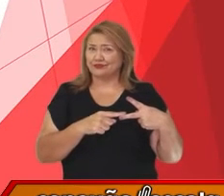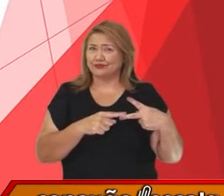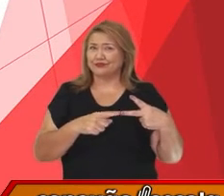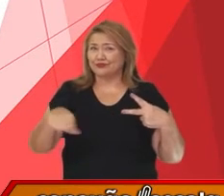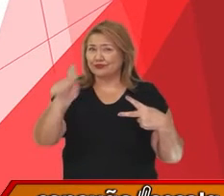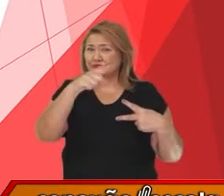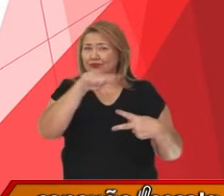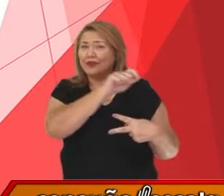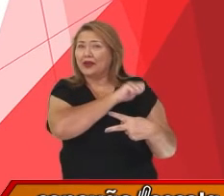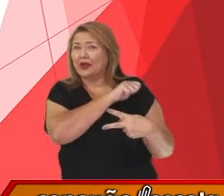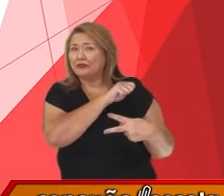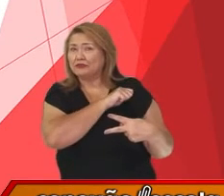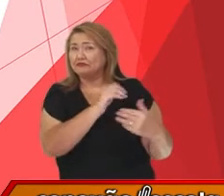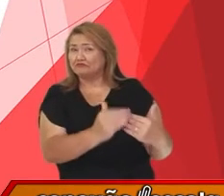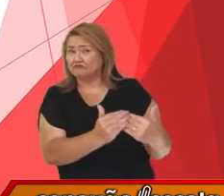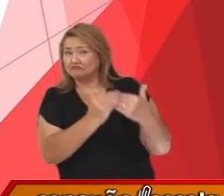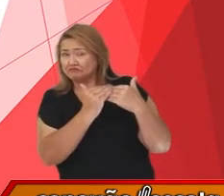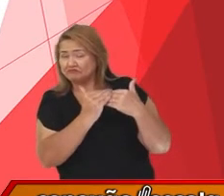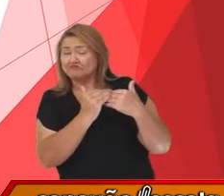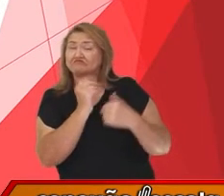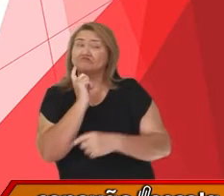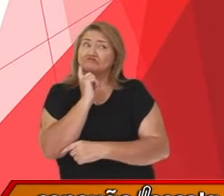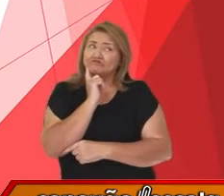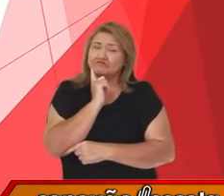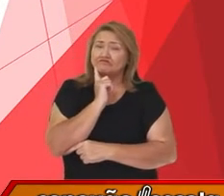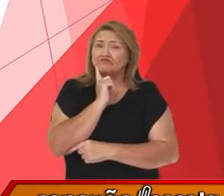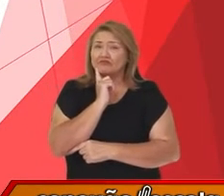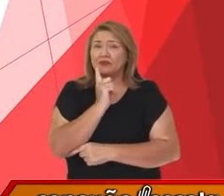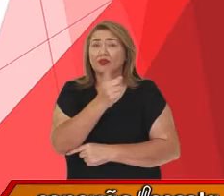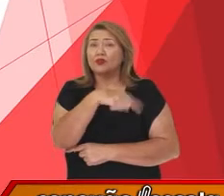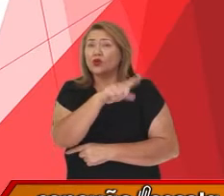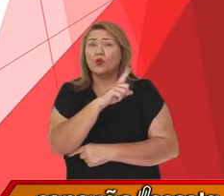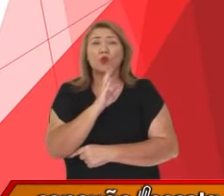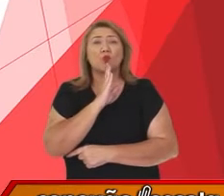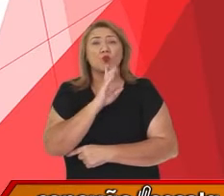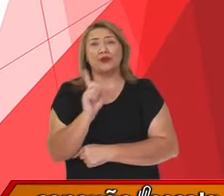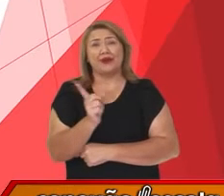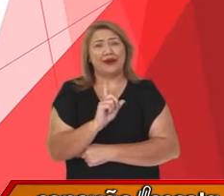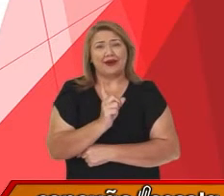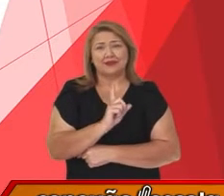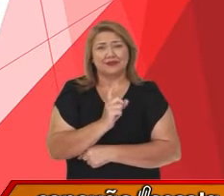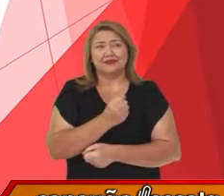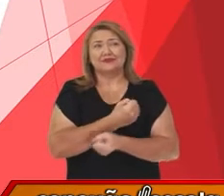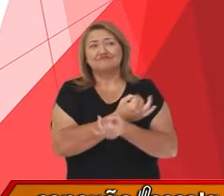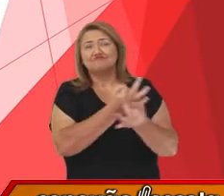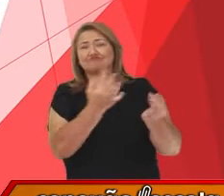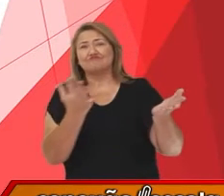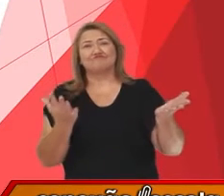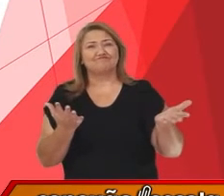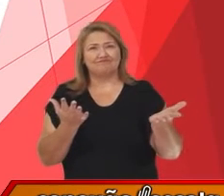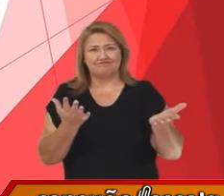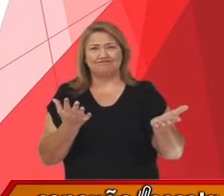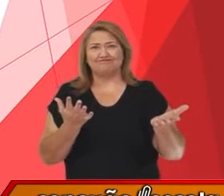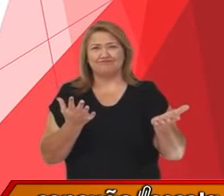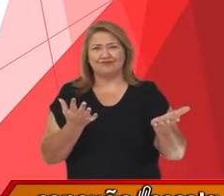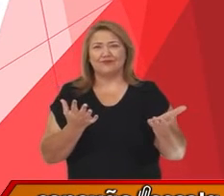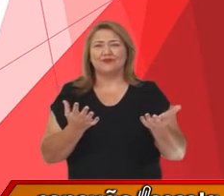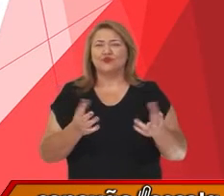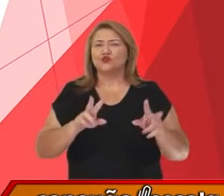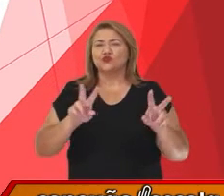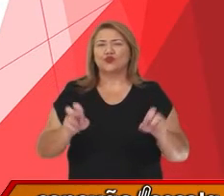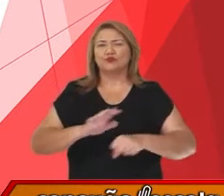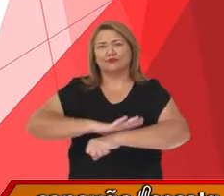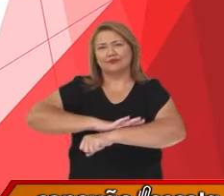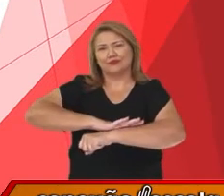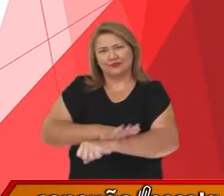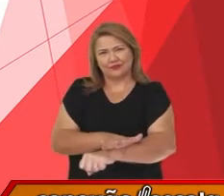indagações dos alunos. Uma, o próprio desconhecimento que muitos apresentam em relação ao